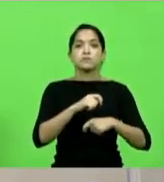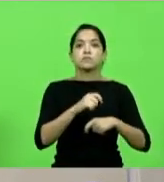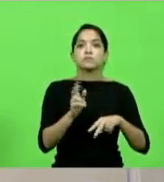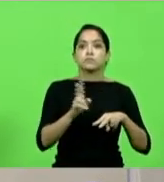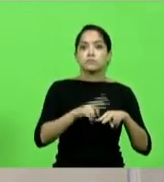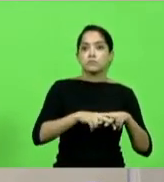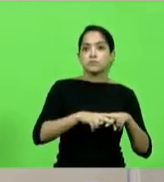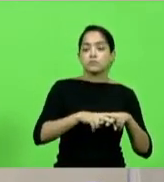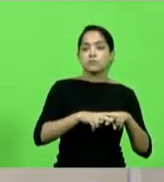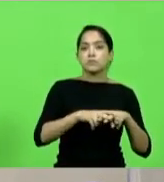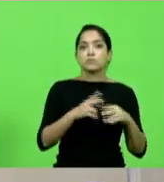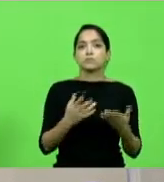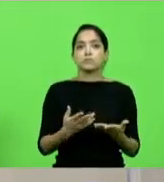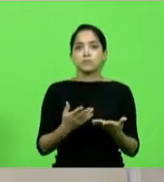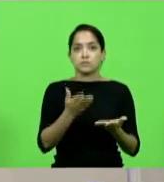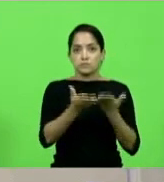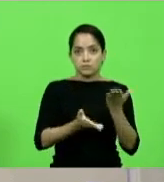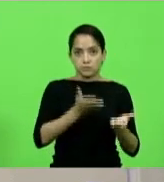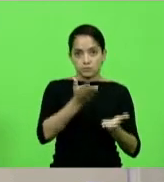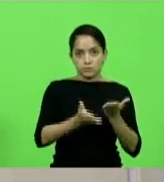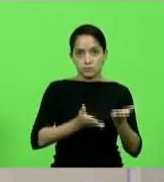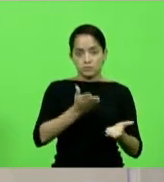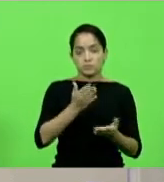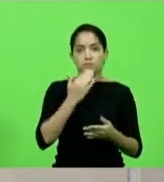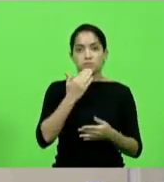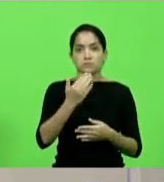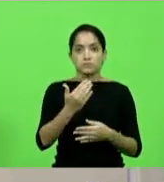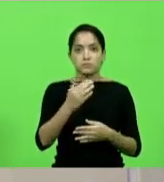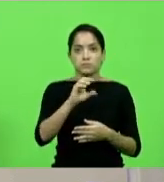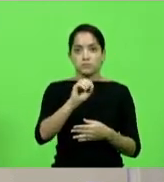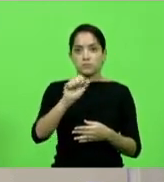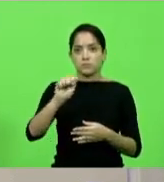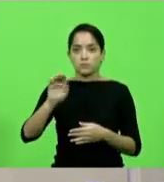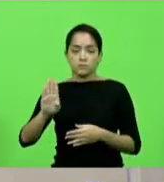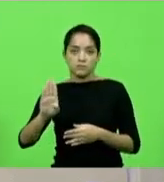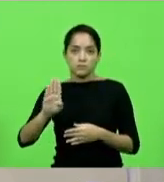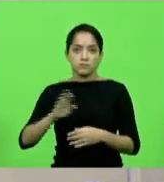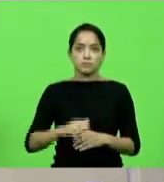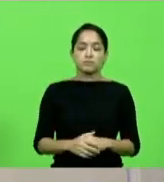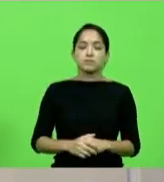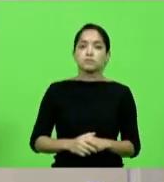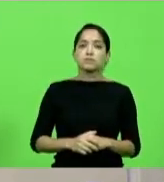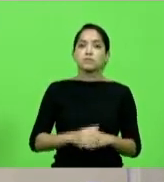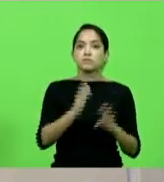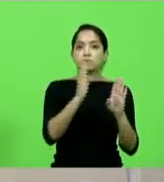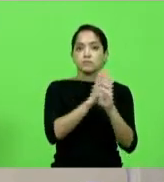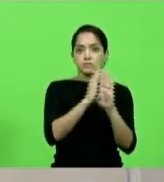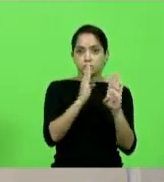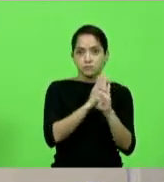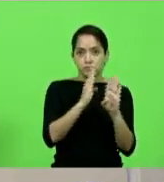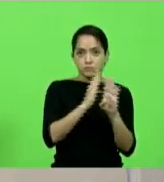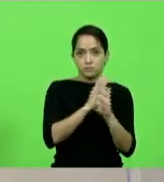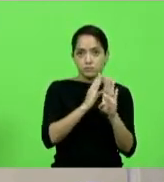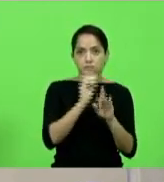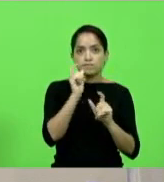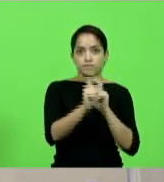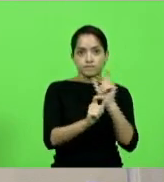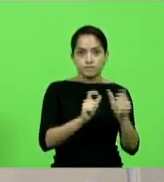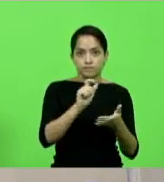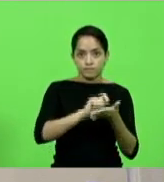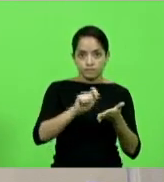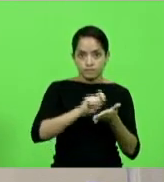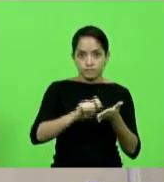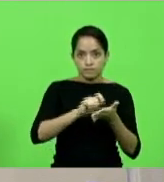informações acerca do atendimento do pleito da OAB de Santa Catarina em relação à investigação sobre ofensas escritas contra a